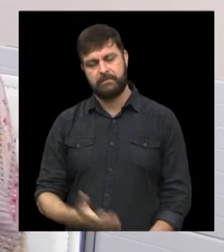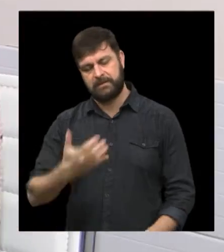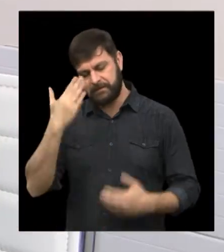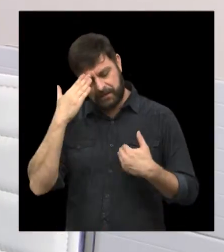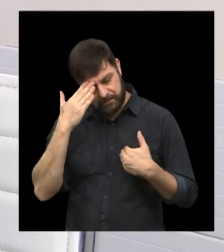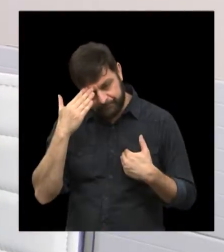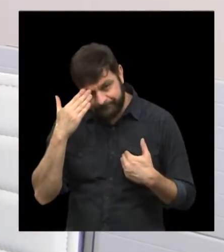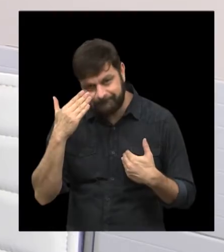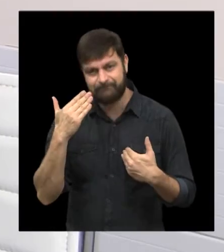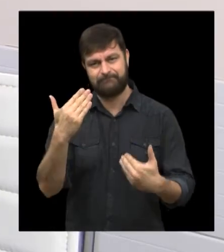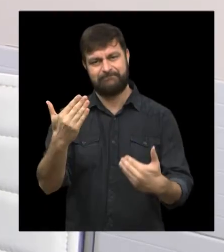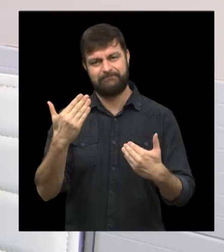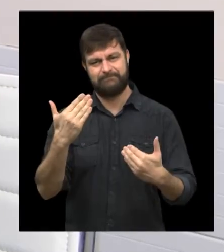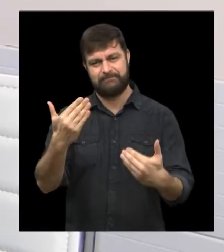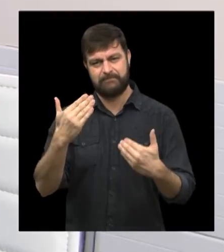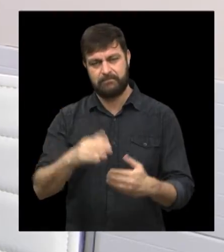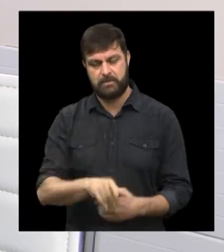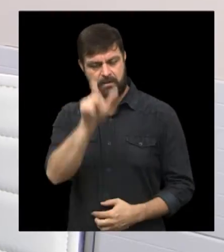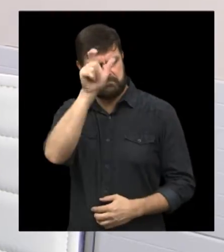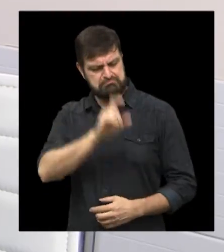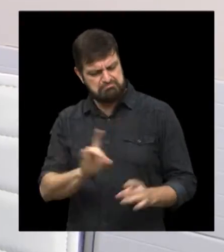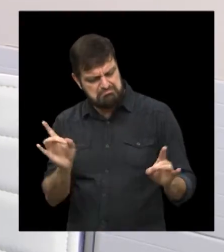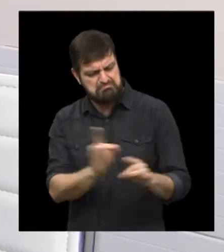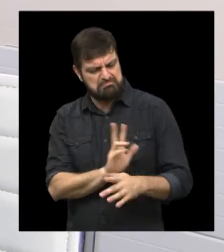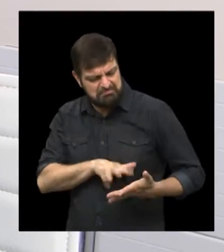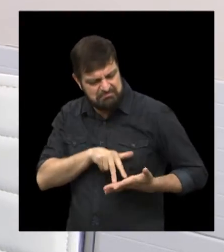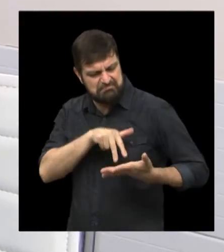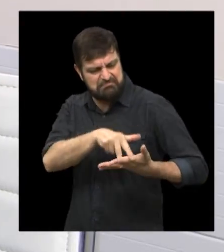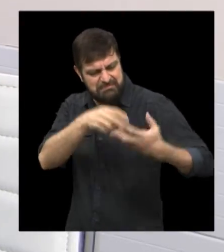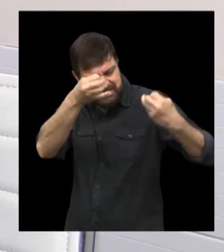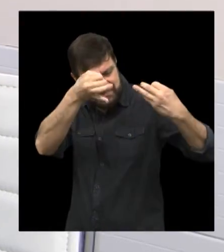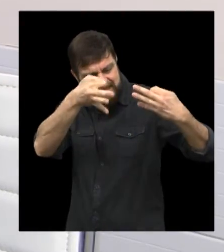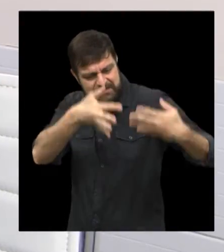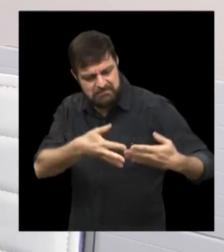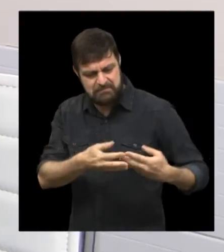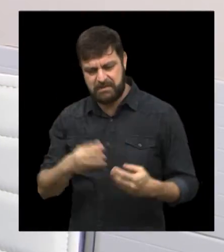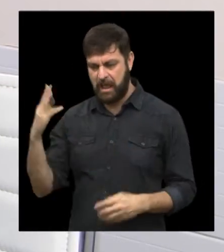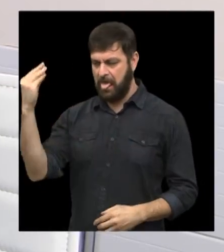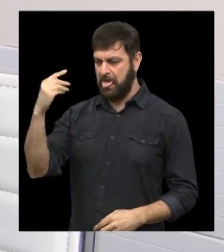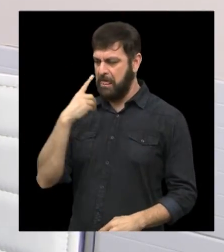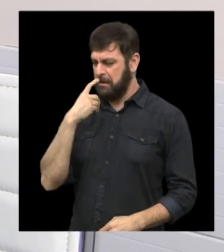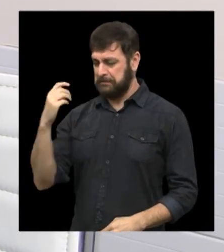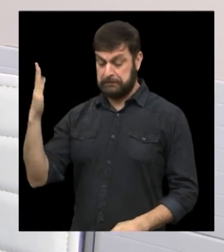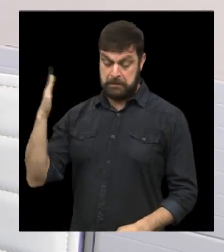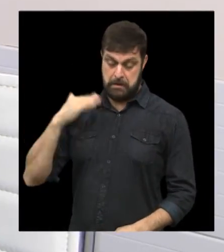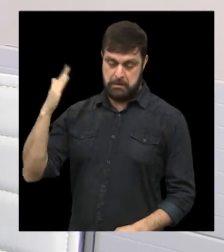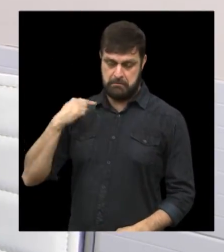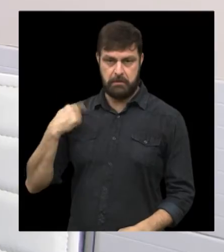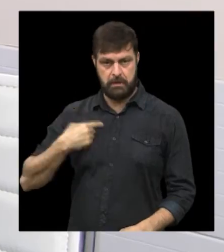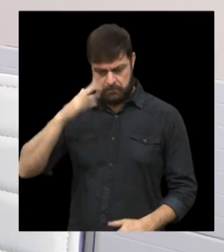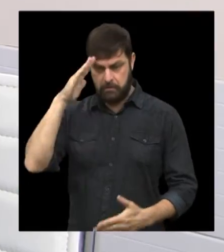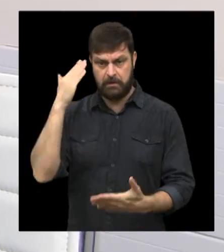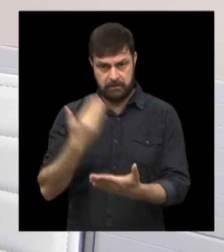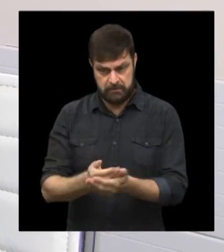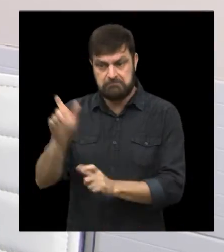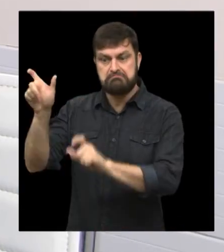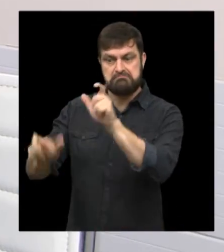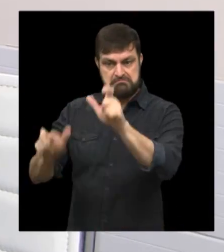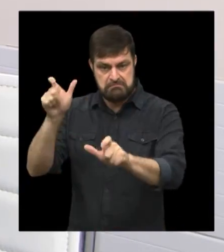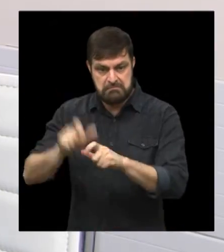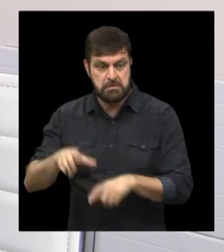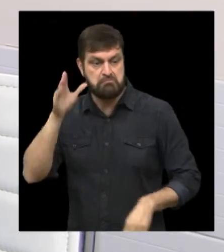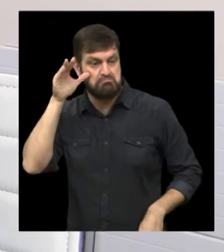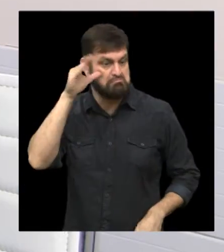Doutor, eu queria agradecer a sua disponibilidade em falar com a gente sobre o mau hálito. Eu tenho certeza que foi de muita valia, né?